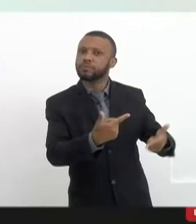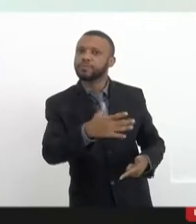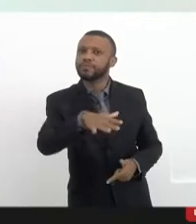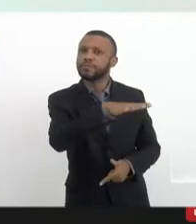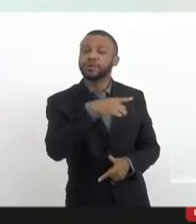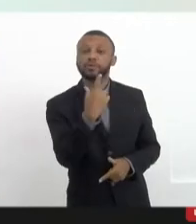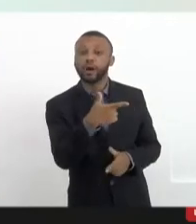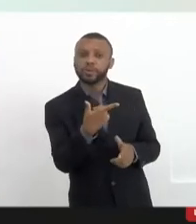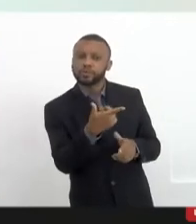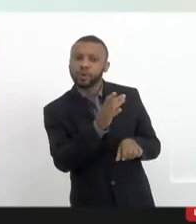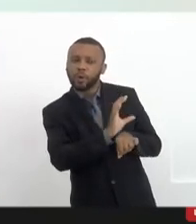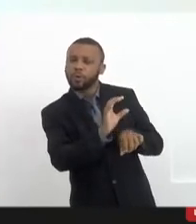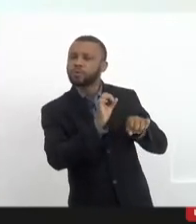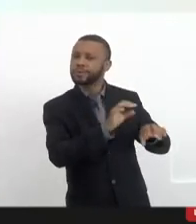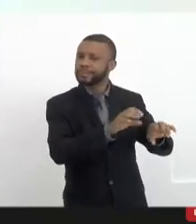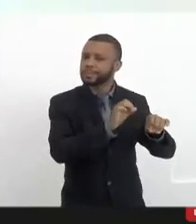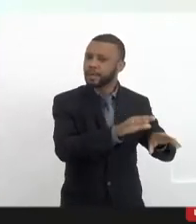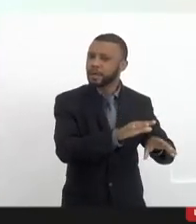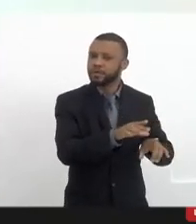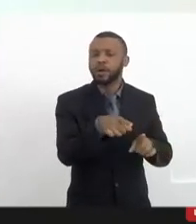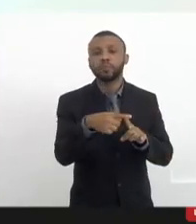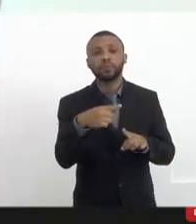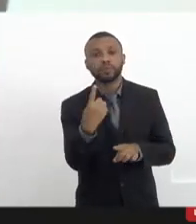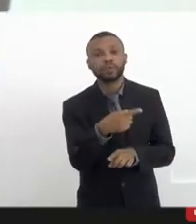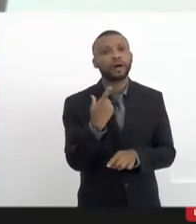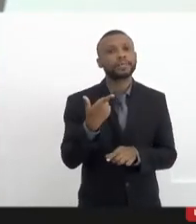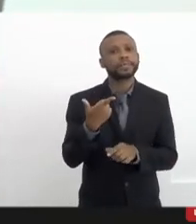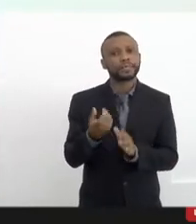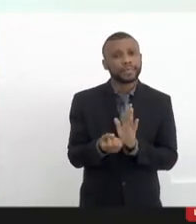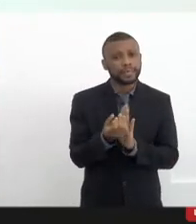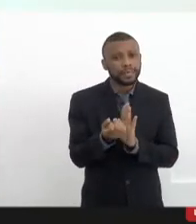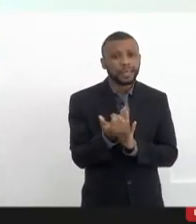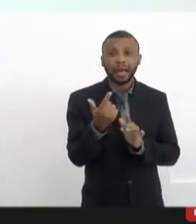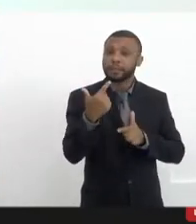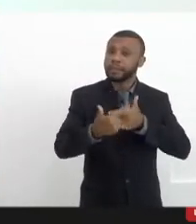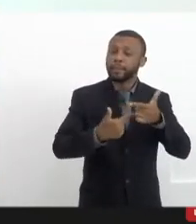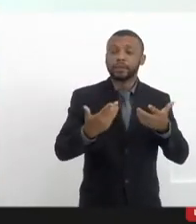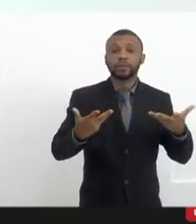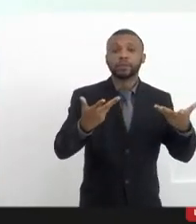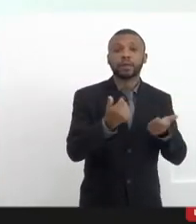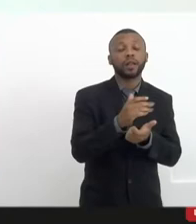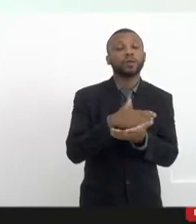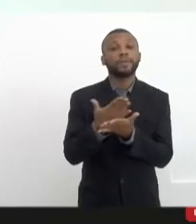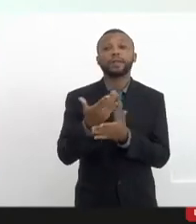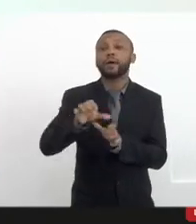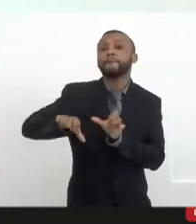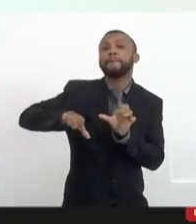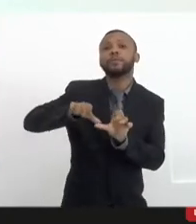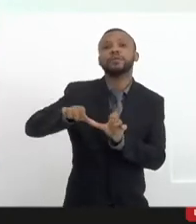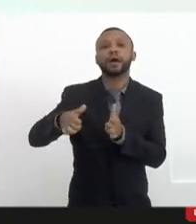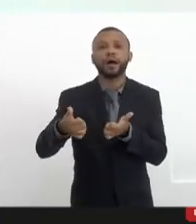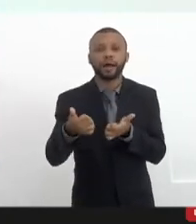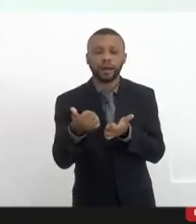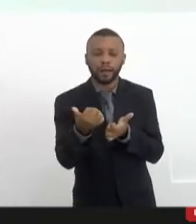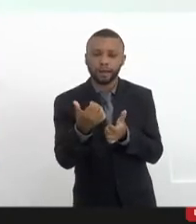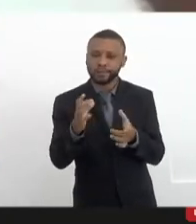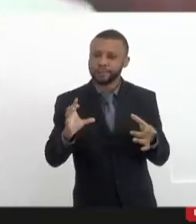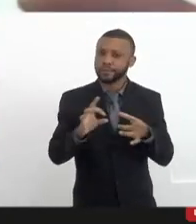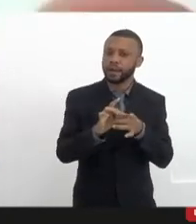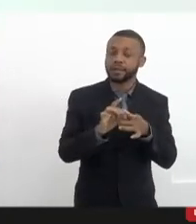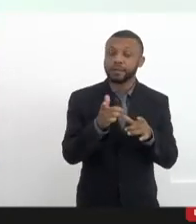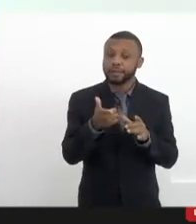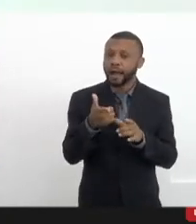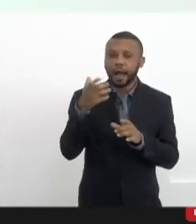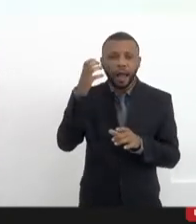formamos, entendeu? É por isso que a gente cria mão de obra de qualidade com eles e eles começaram a mudar a partir da radiodifusão. Então,